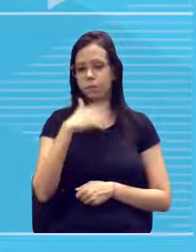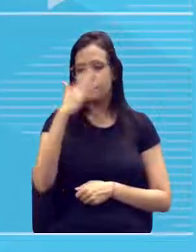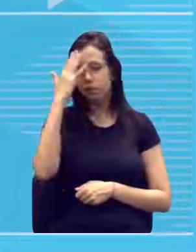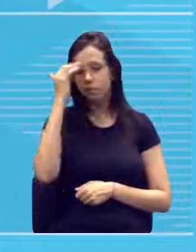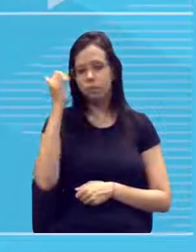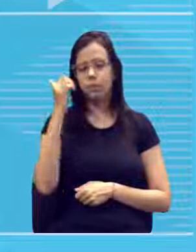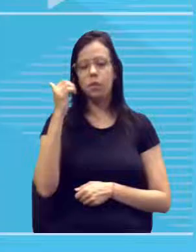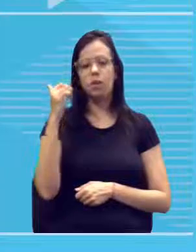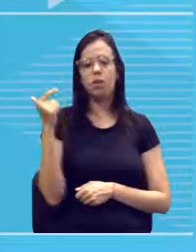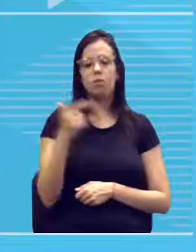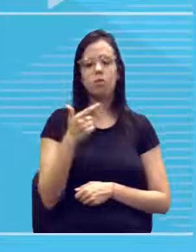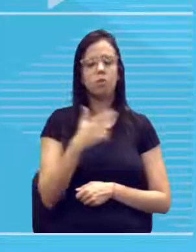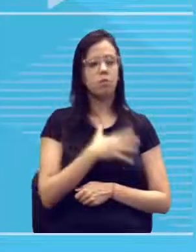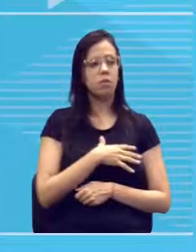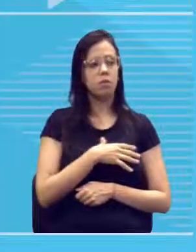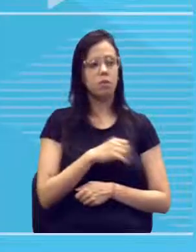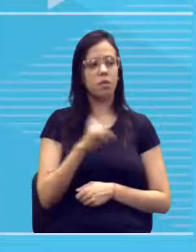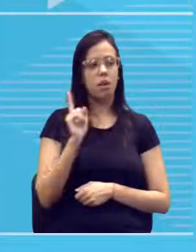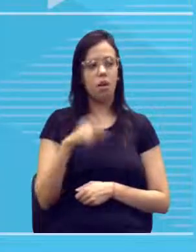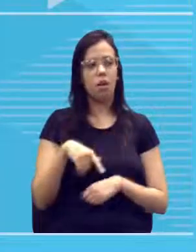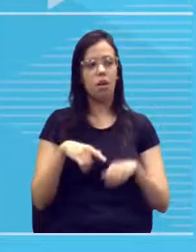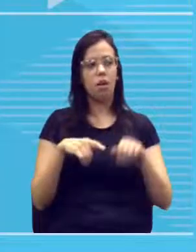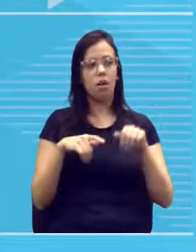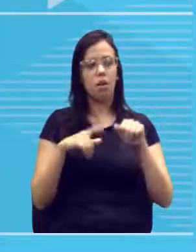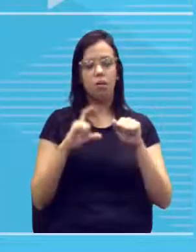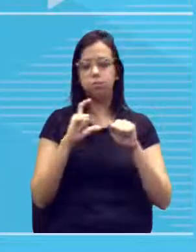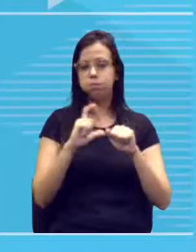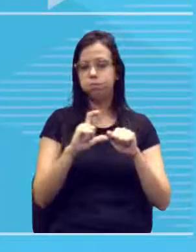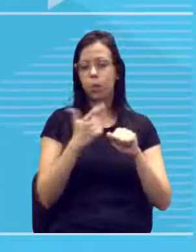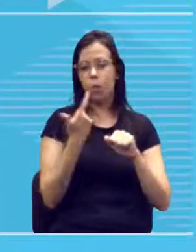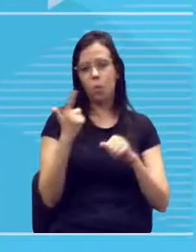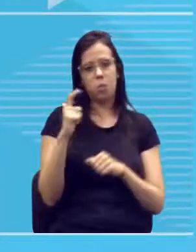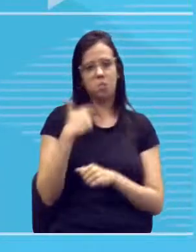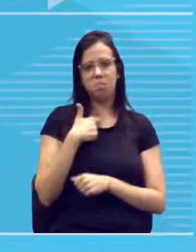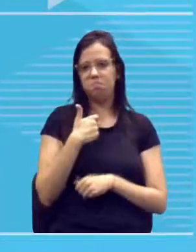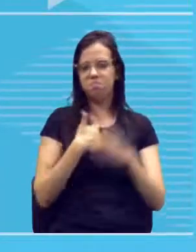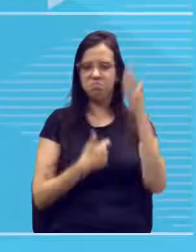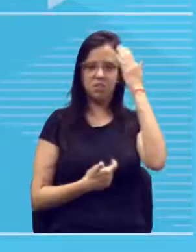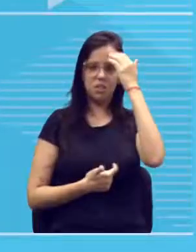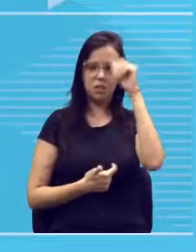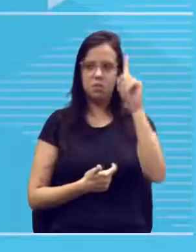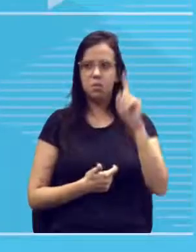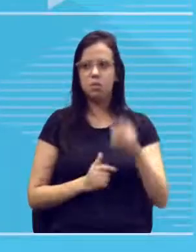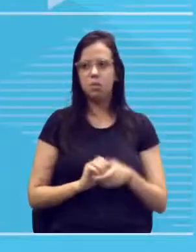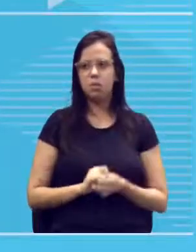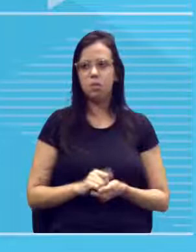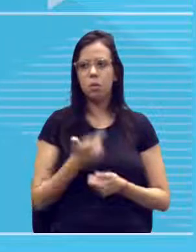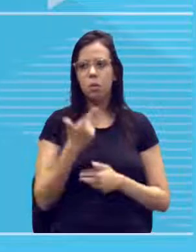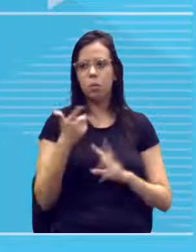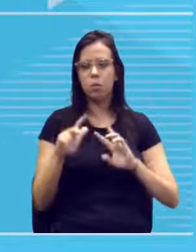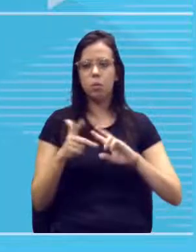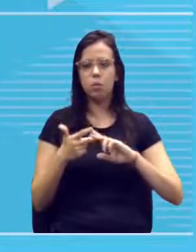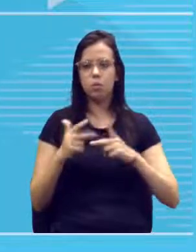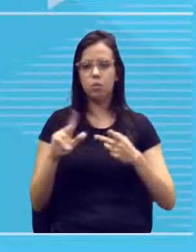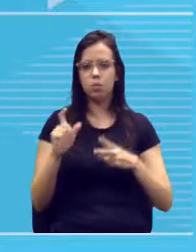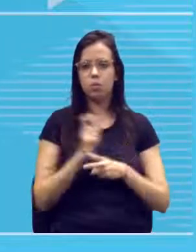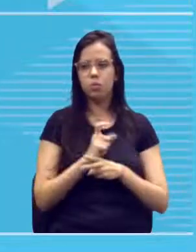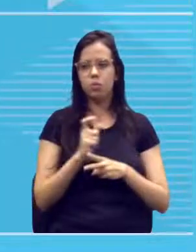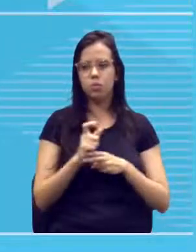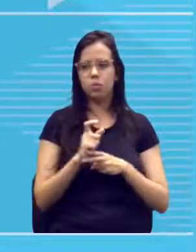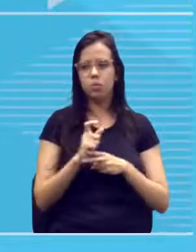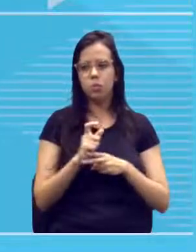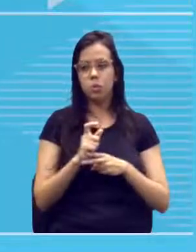meio é azão. O outro? Não sei. Certo? O outro gene? Eu não sei. O